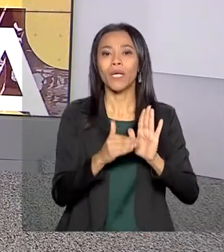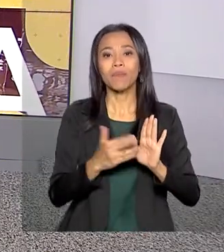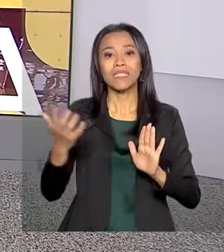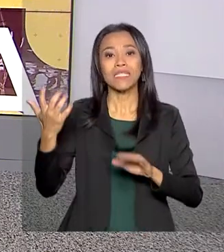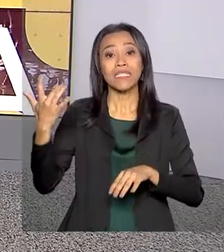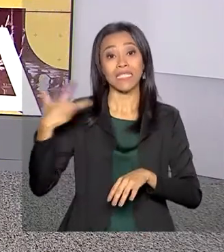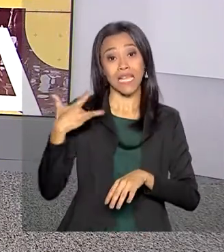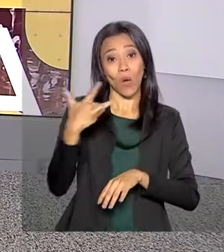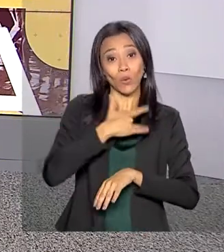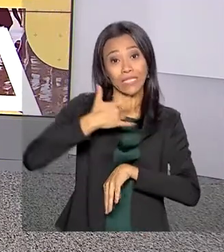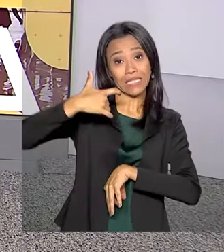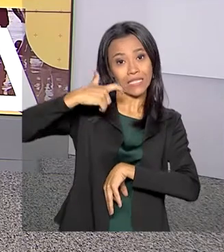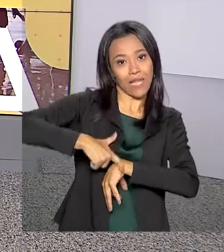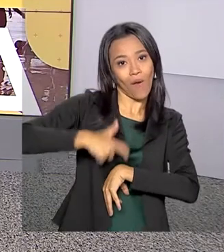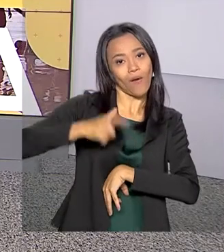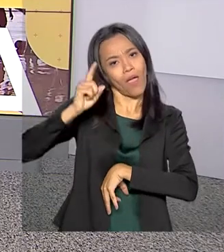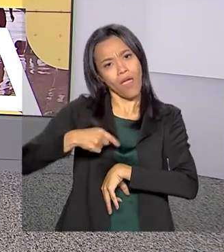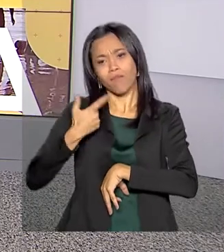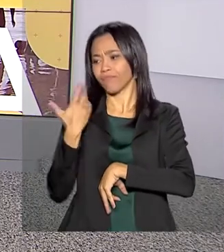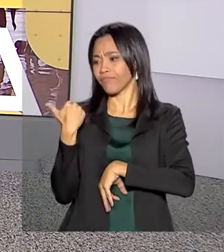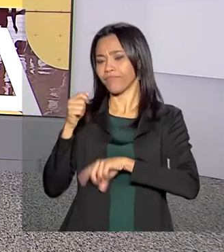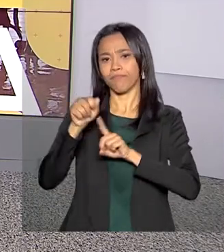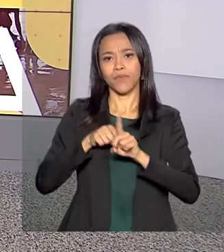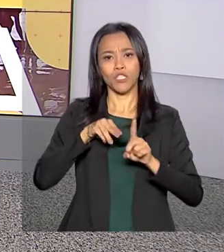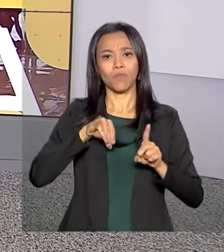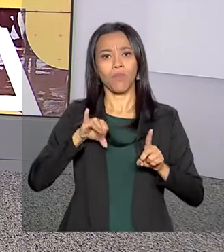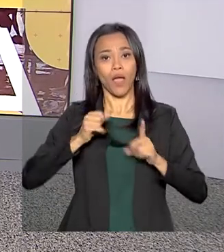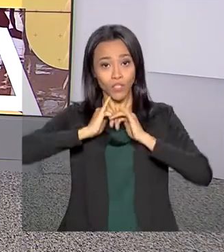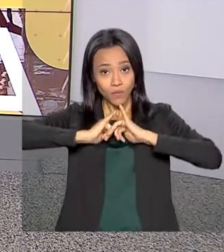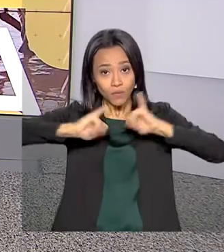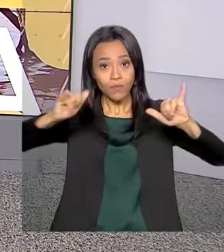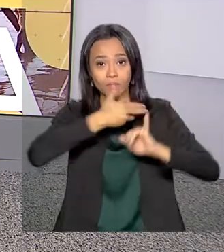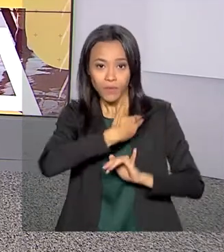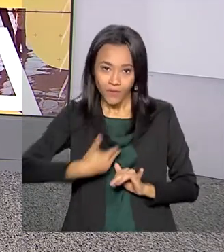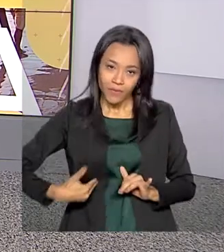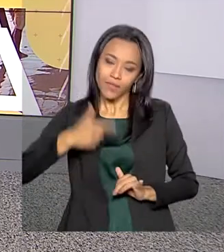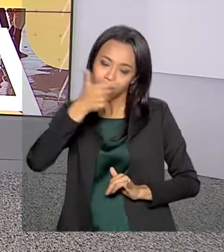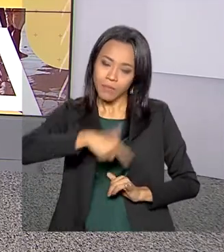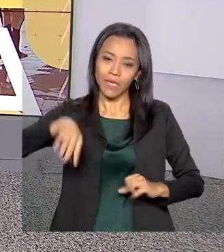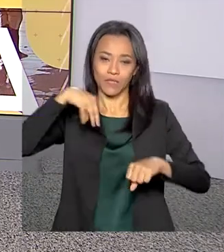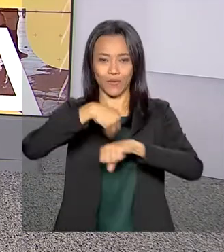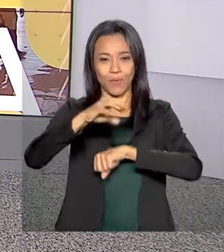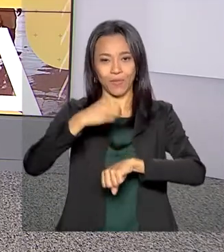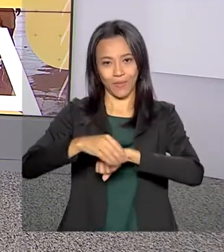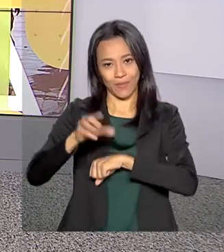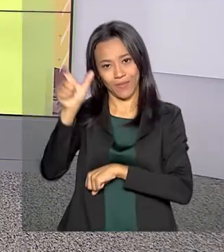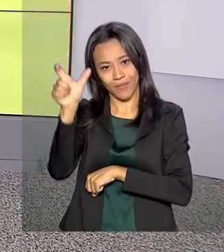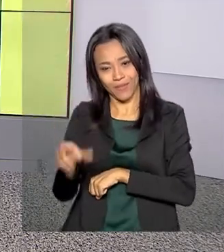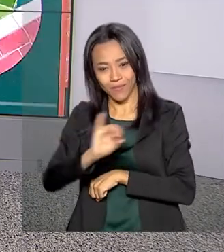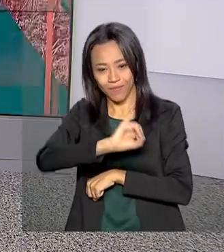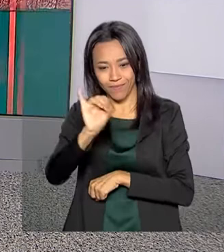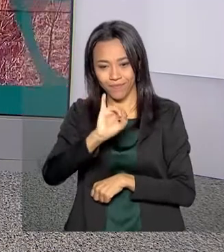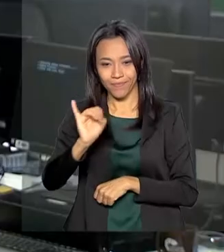Hora, lançado em maio pelo governo federal. Vamos a São Paulo, Ricardo Ferraz tem mais informações pra gente. Oi, Ricardo.